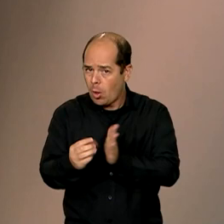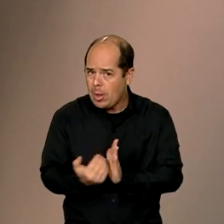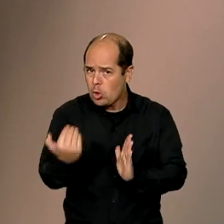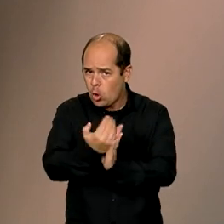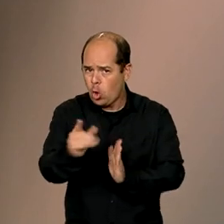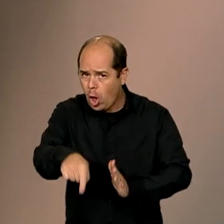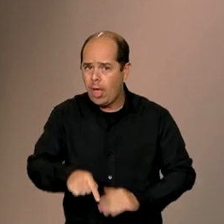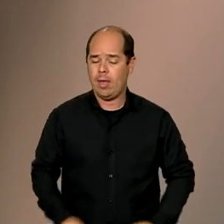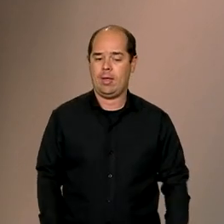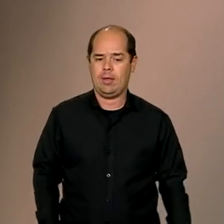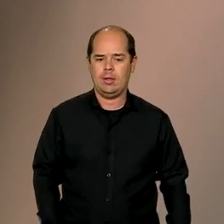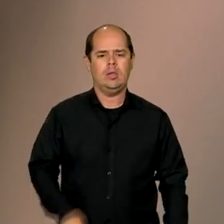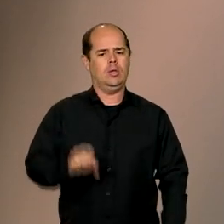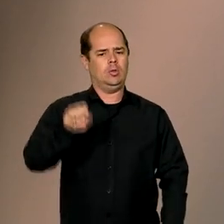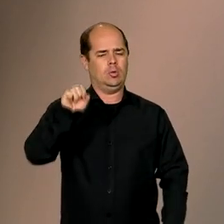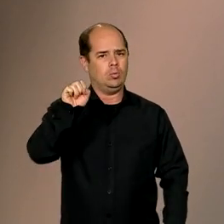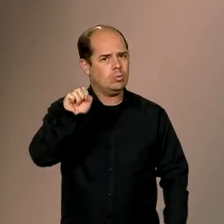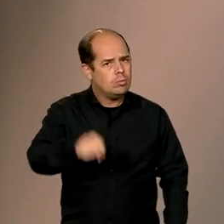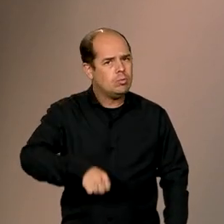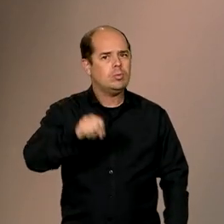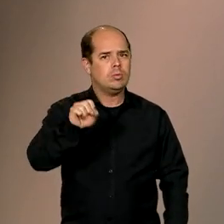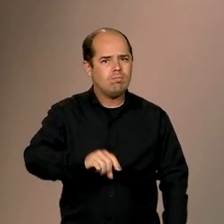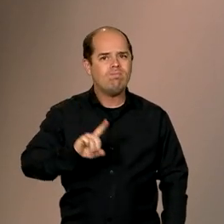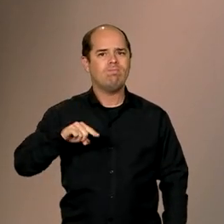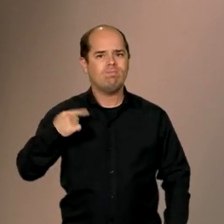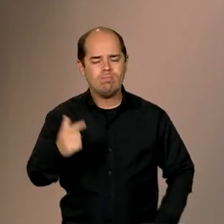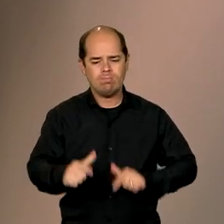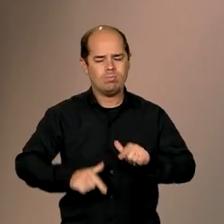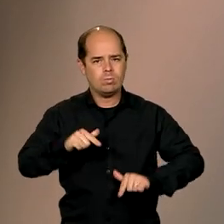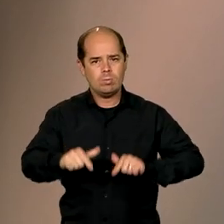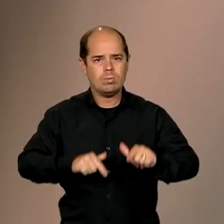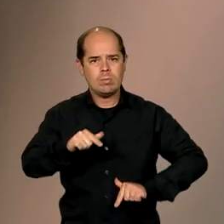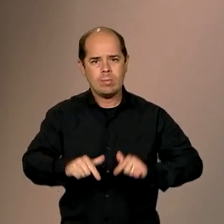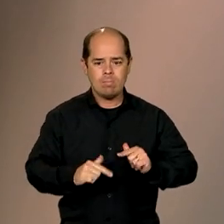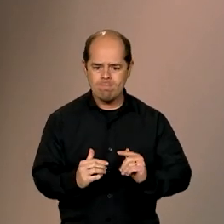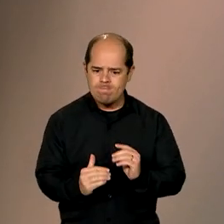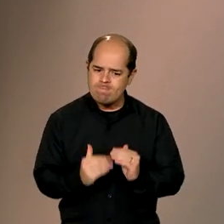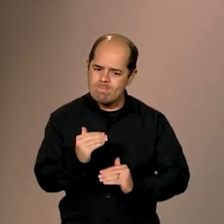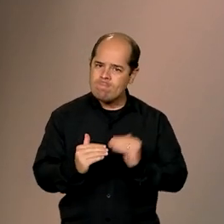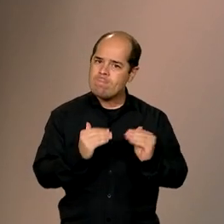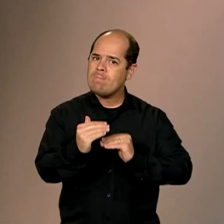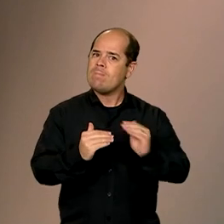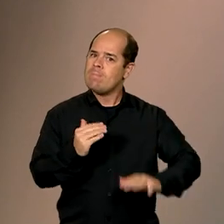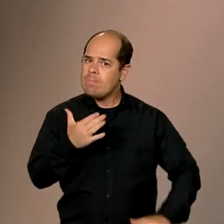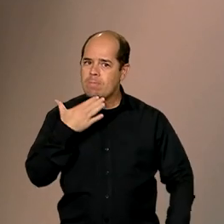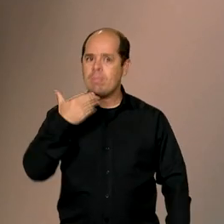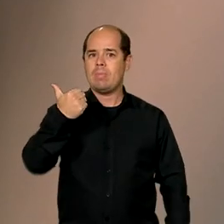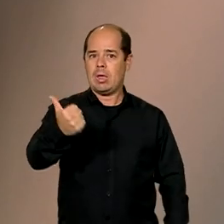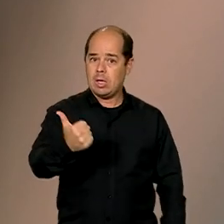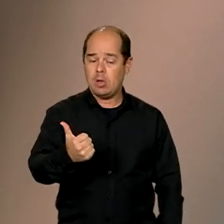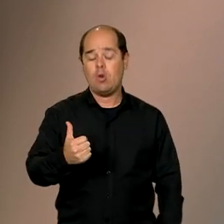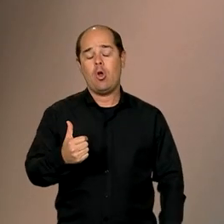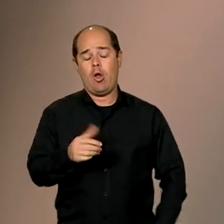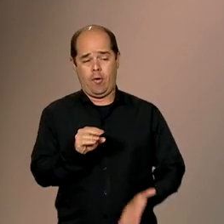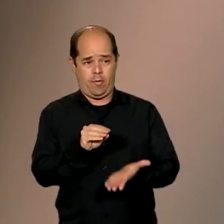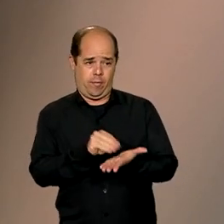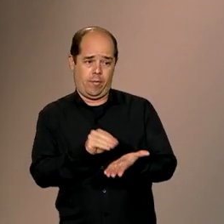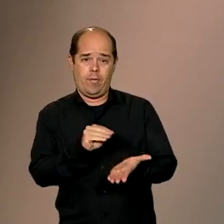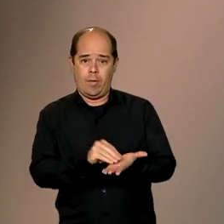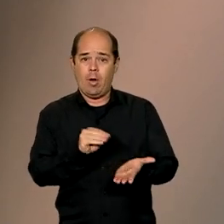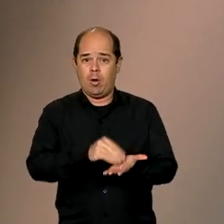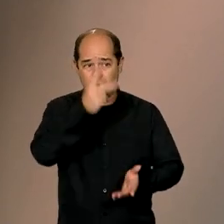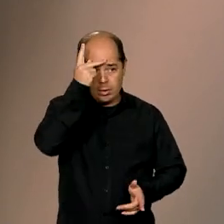certeza. Com estamos aperfeiçoando o trabalho, apesar da fragilidade de recursos humanos. Nós temos concursos